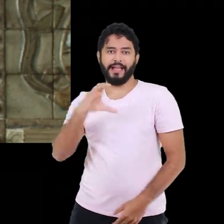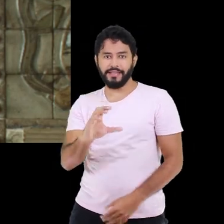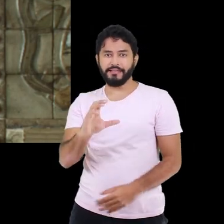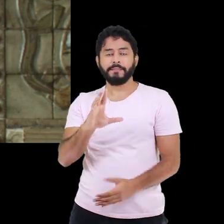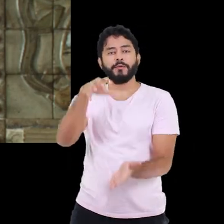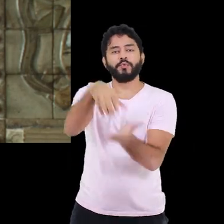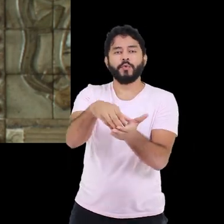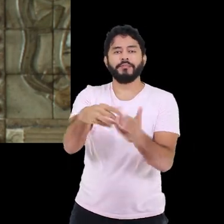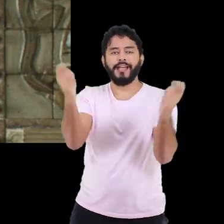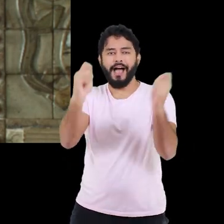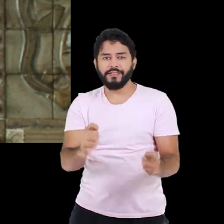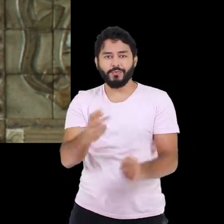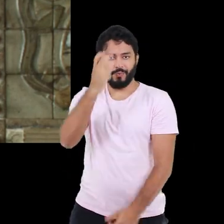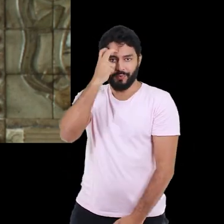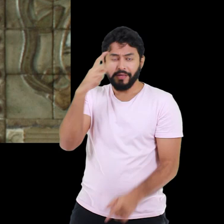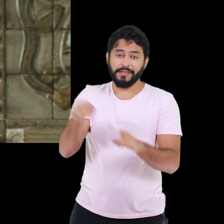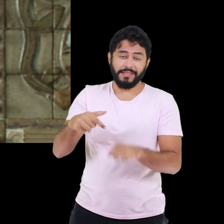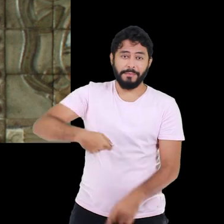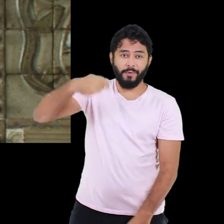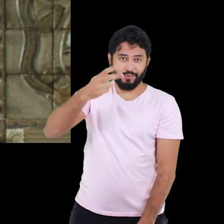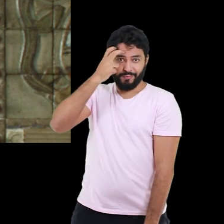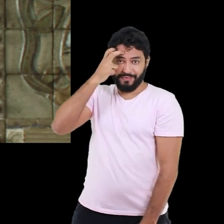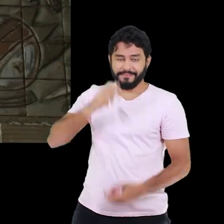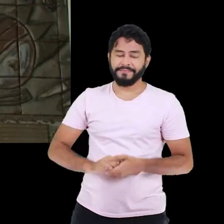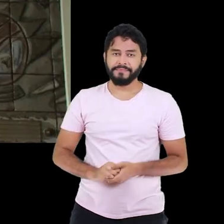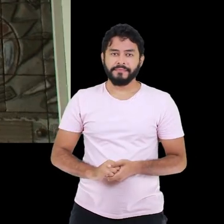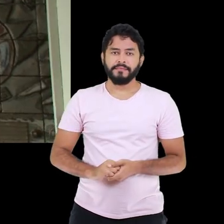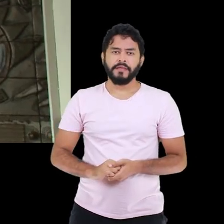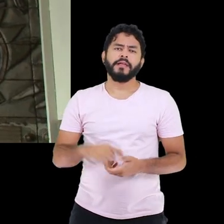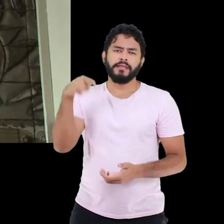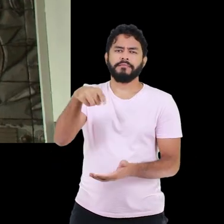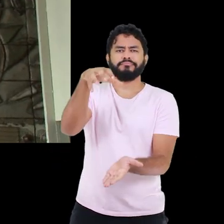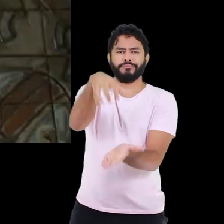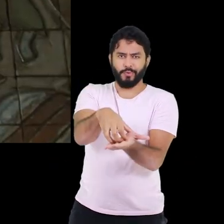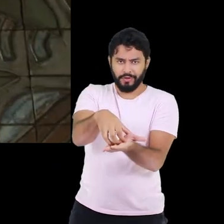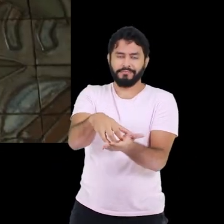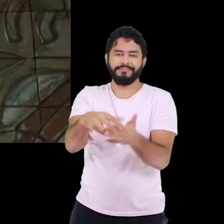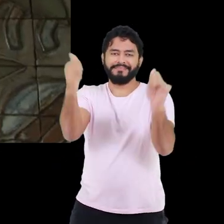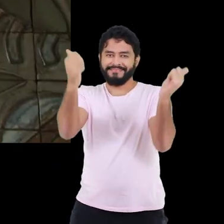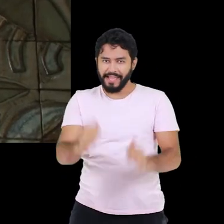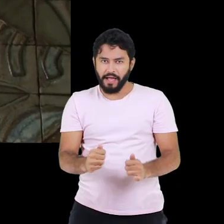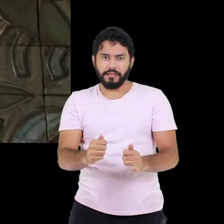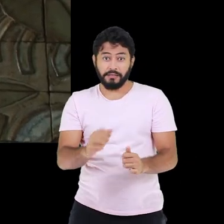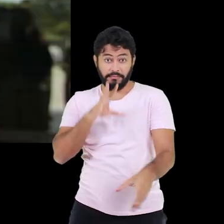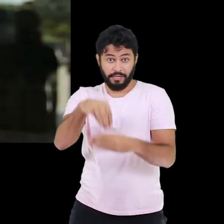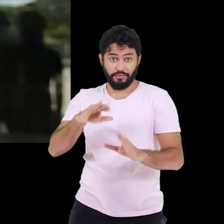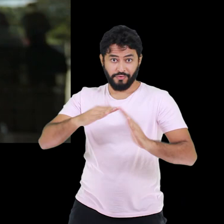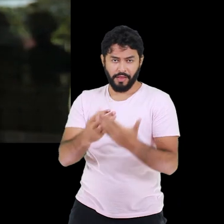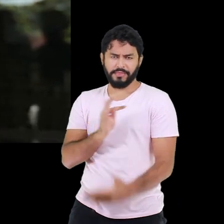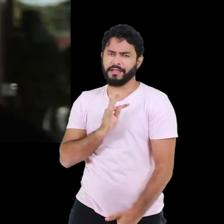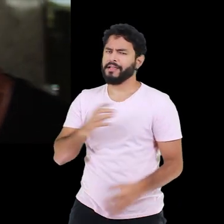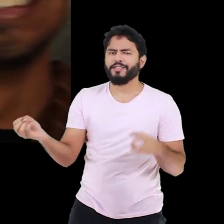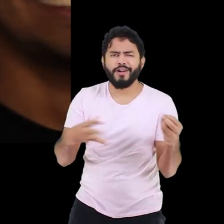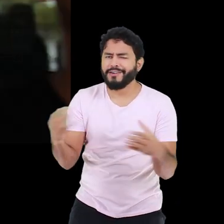aqui do NAC, Núcleo de Arte e Cultura, Receba Moça Cultura. Aqui o NAC, em uma escola técnica, eu vejo